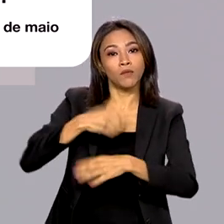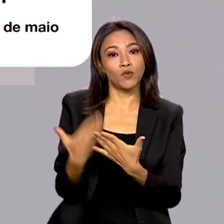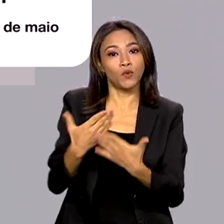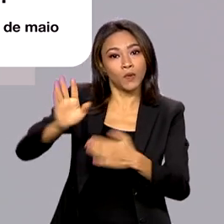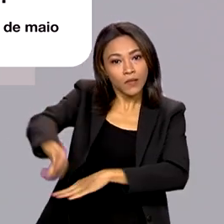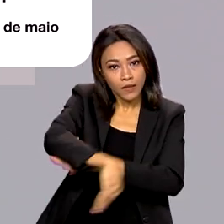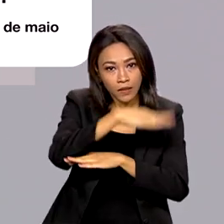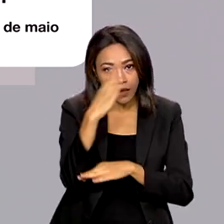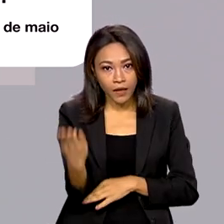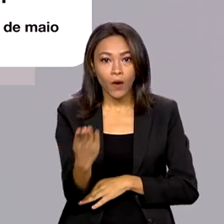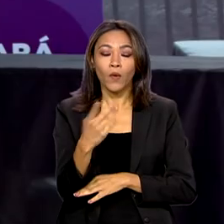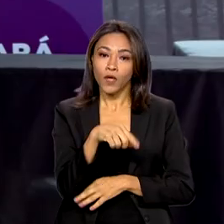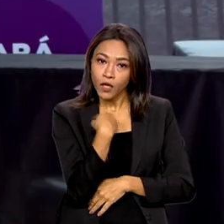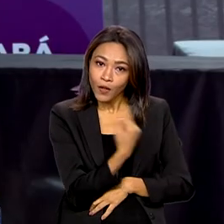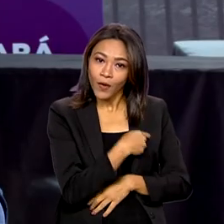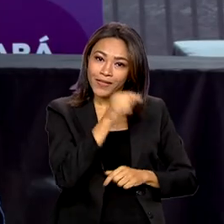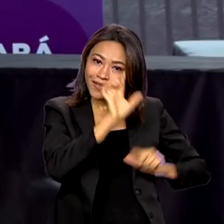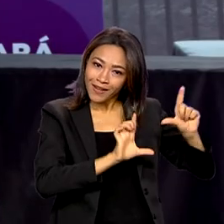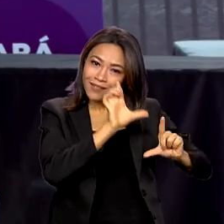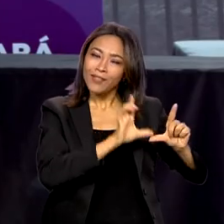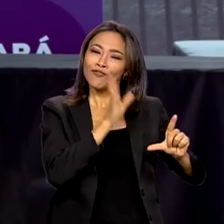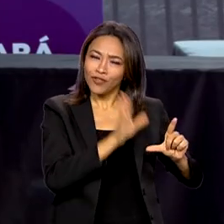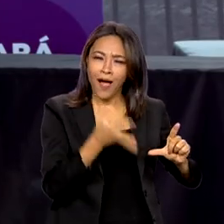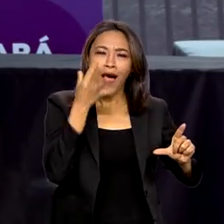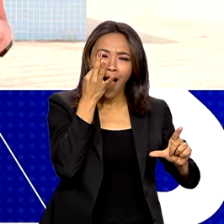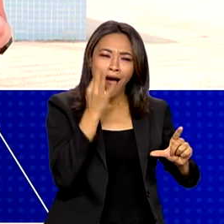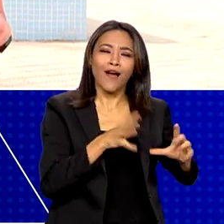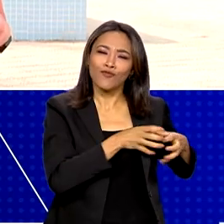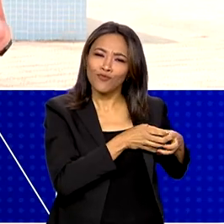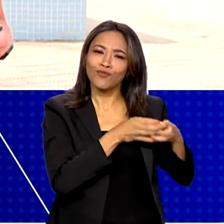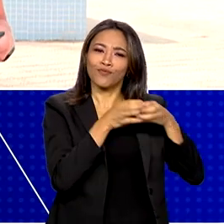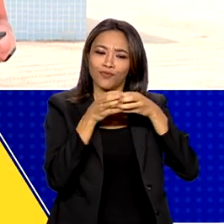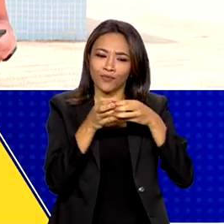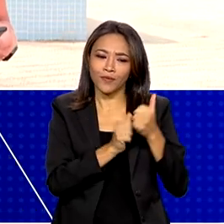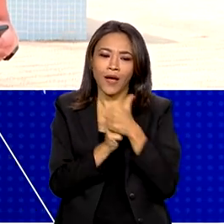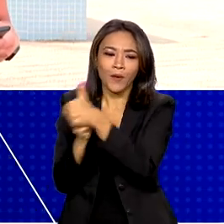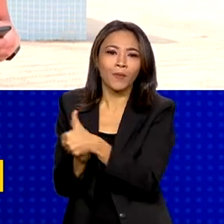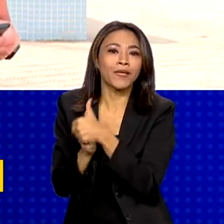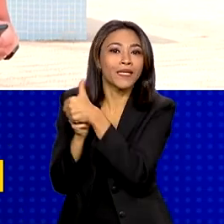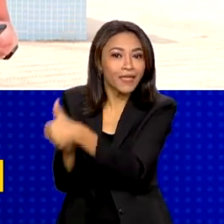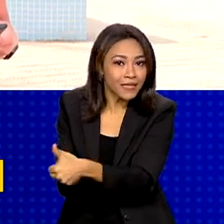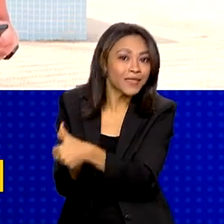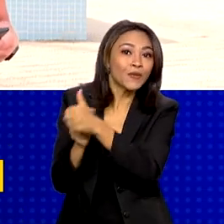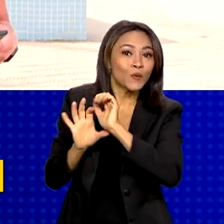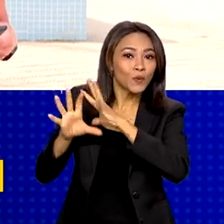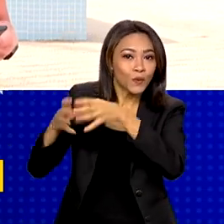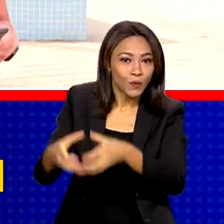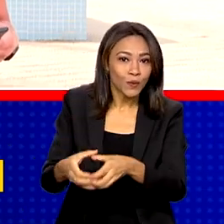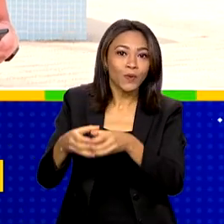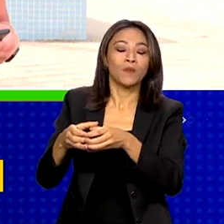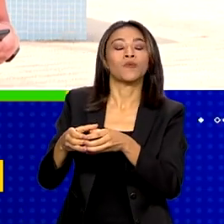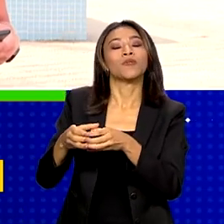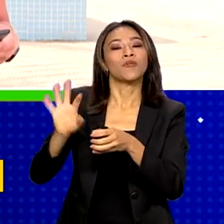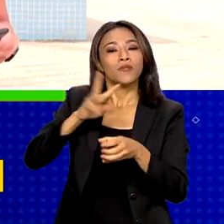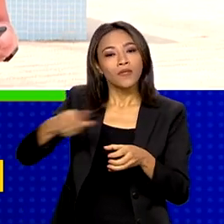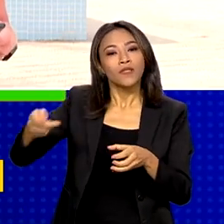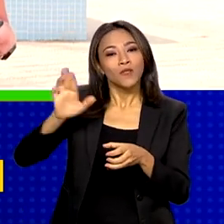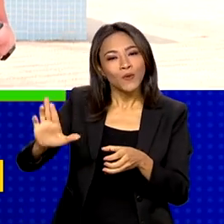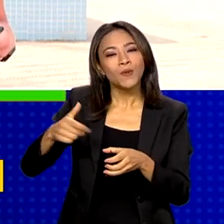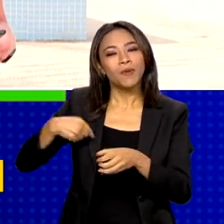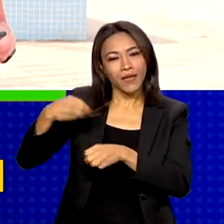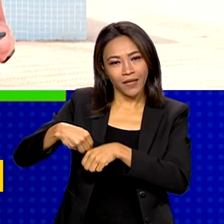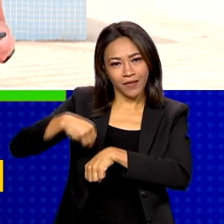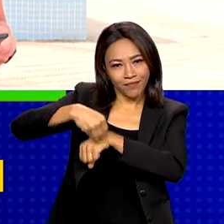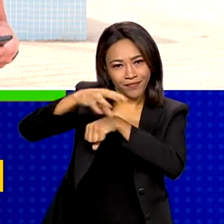E a nossa equipe já está lá. A Ana Carina de Carvalho está acompanhando hoje a agenda da comitiva e do presidente Lula e traz mais